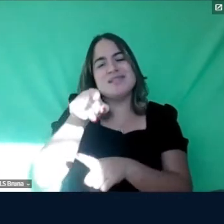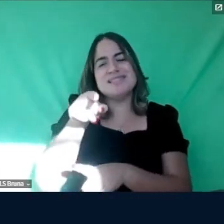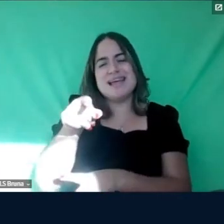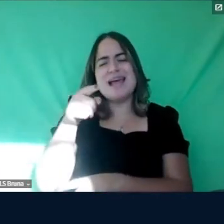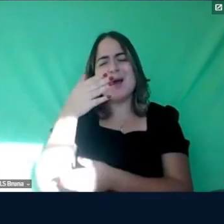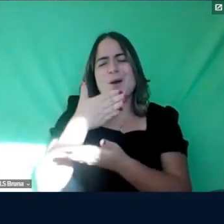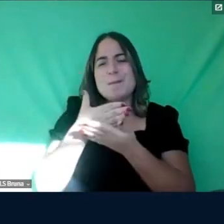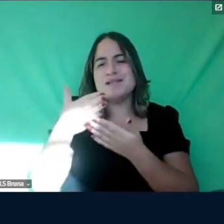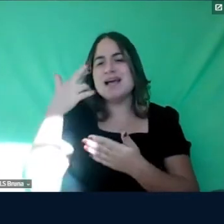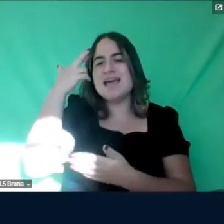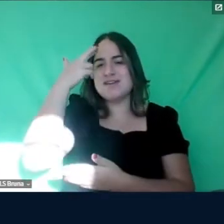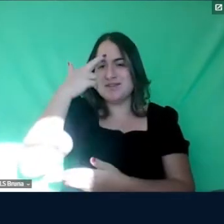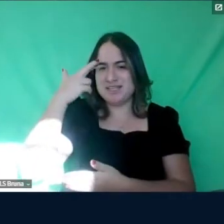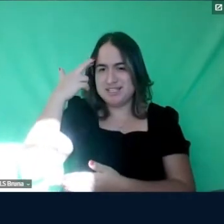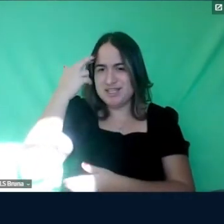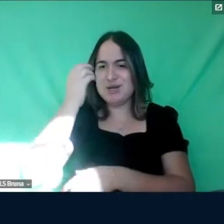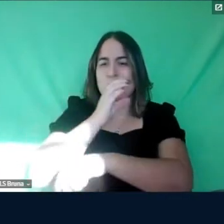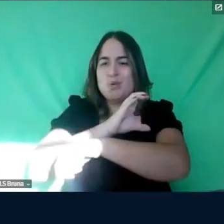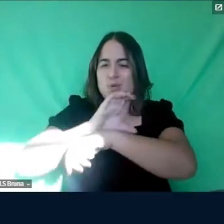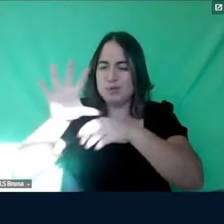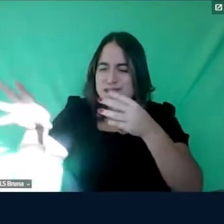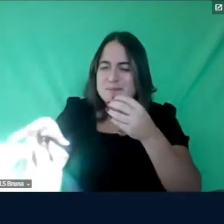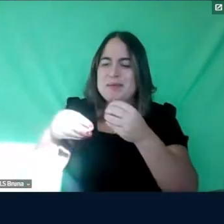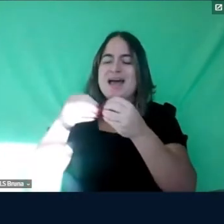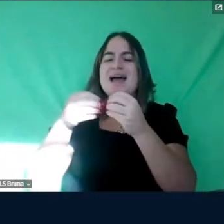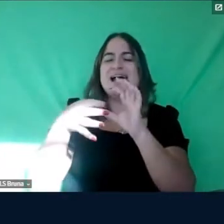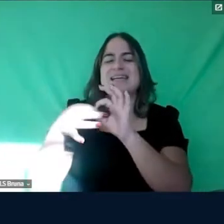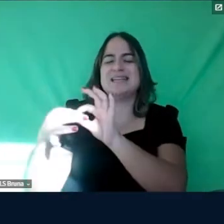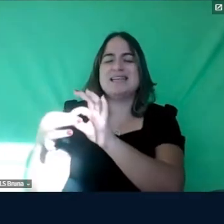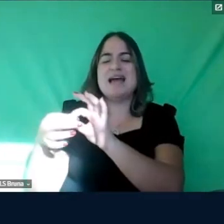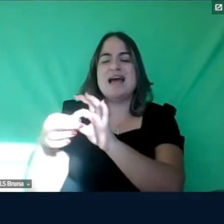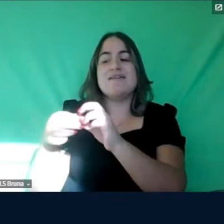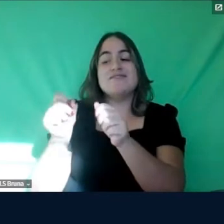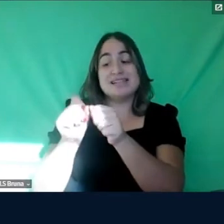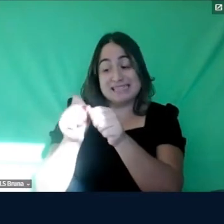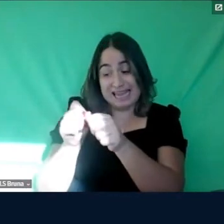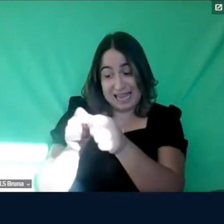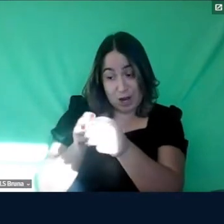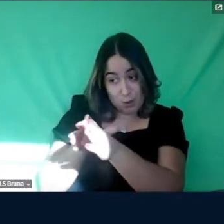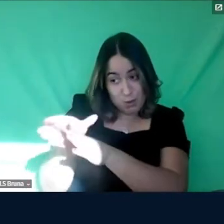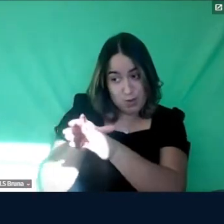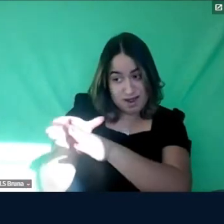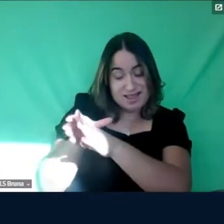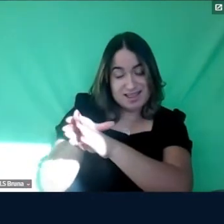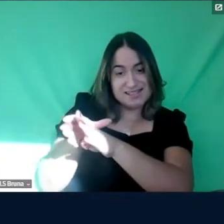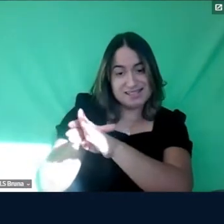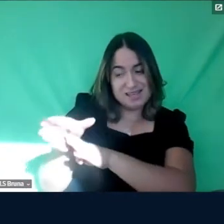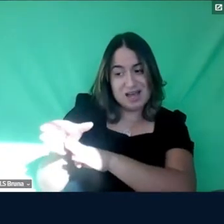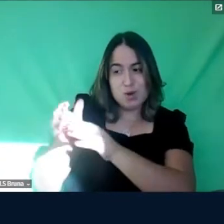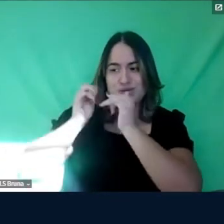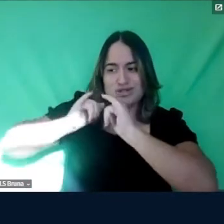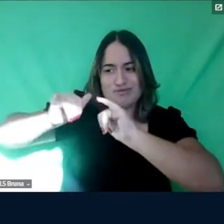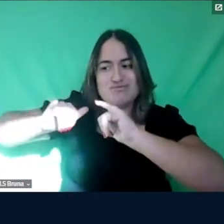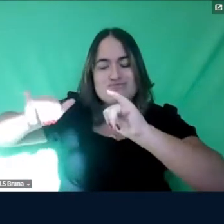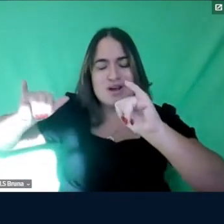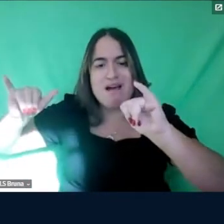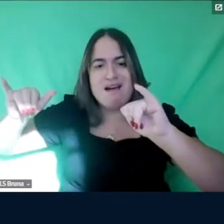em cursos de extensão, a fazer essas orientações, né, chegarem em quem precisa chegar.